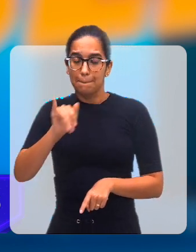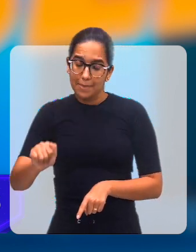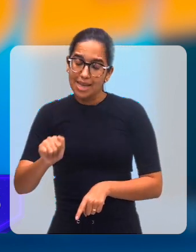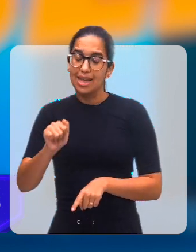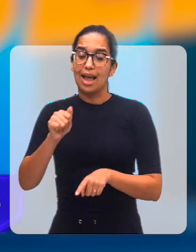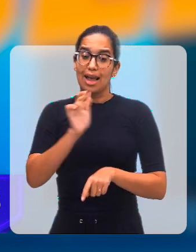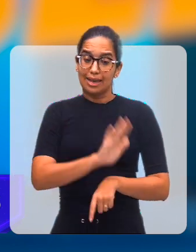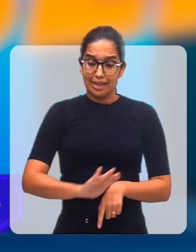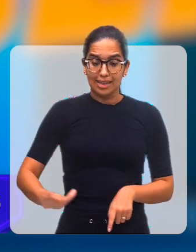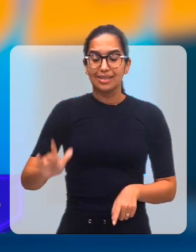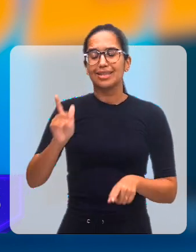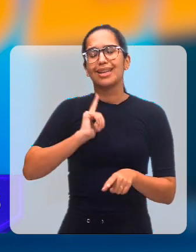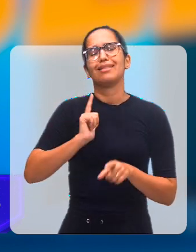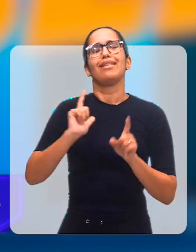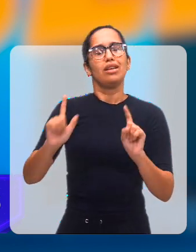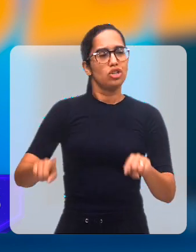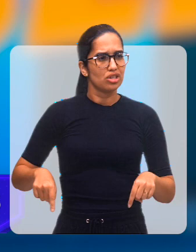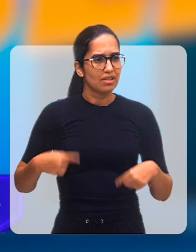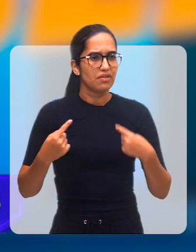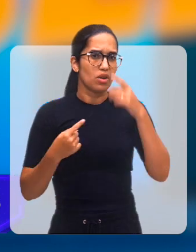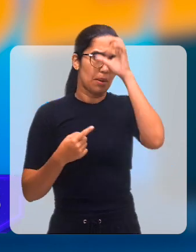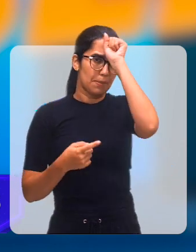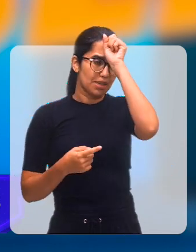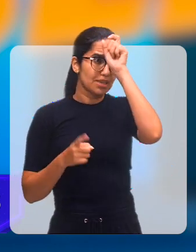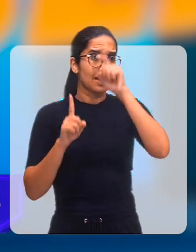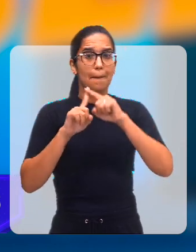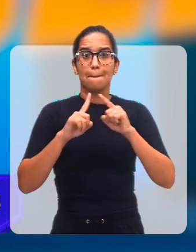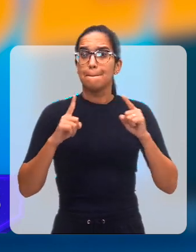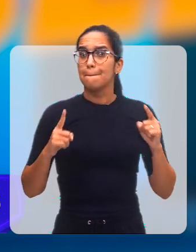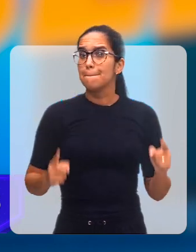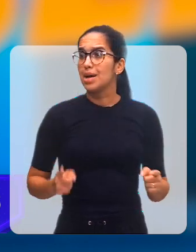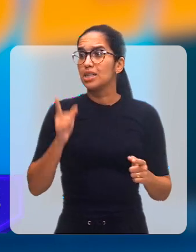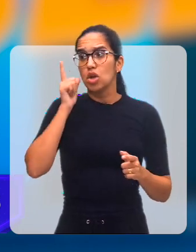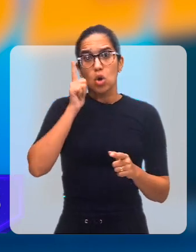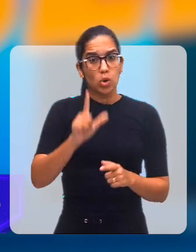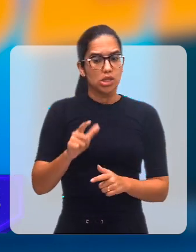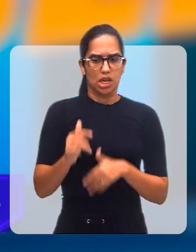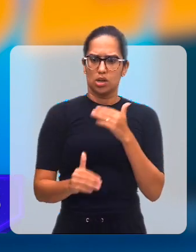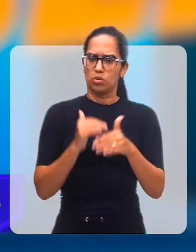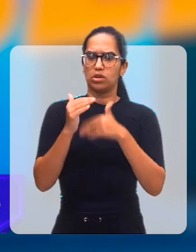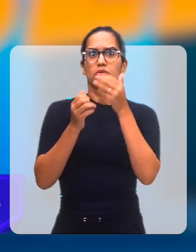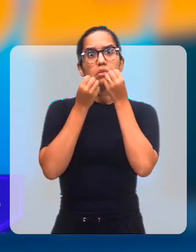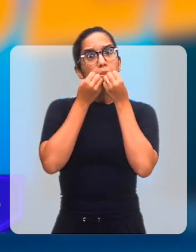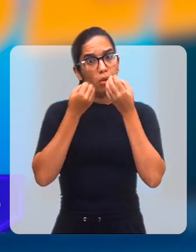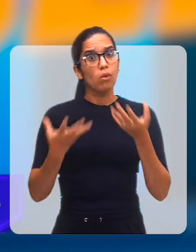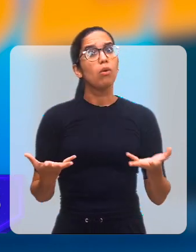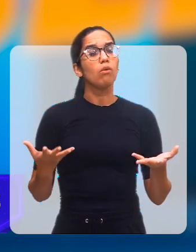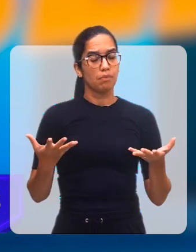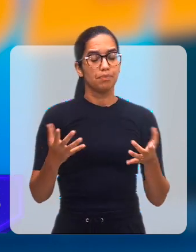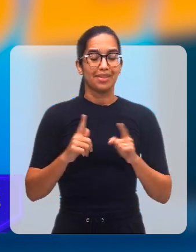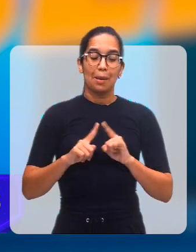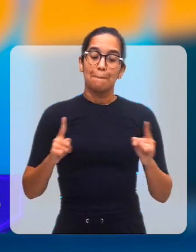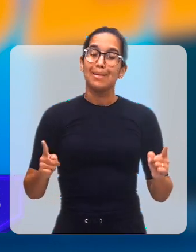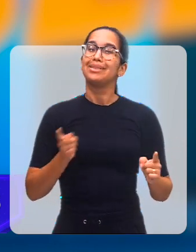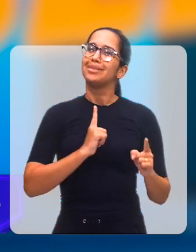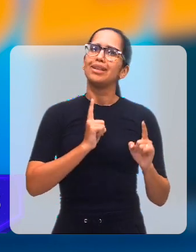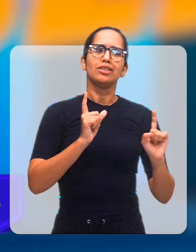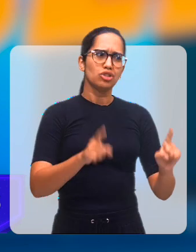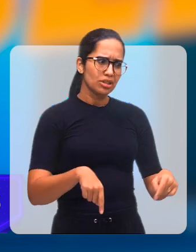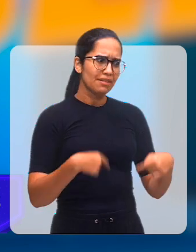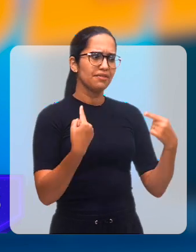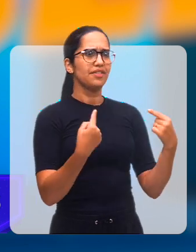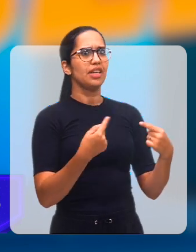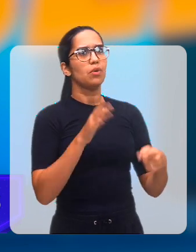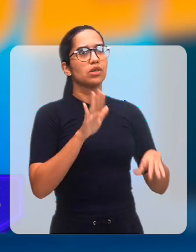dela tem essa dificuldade, mas é uma criança que tem um desenvolvimento bom, no geral, mas que tem uma dificuldade